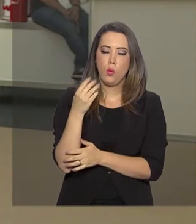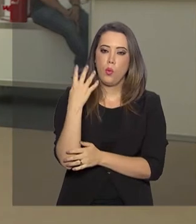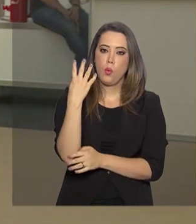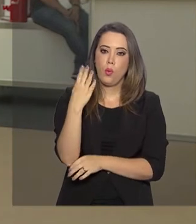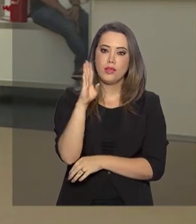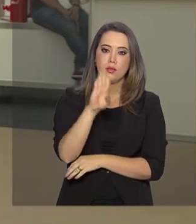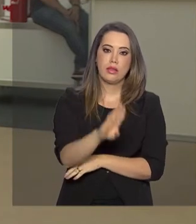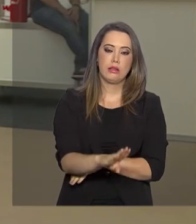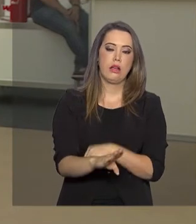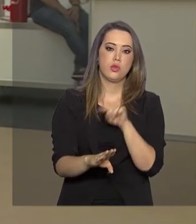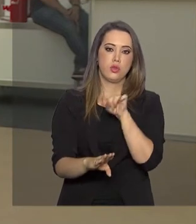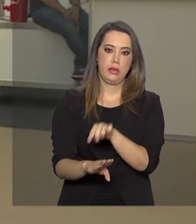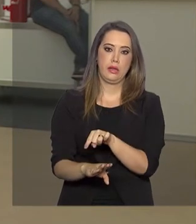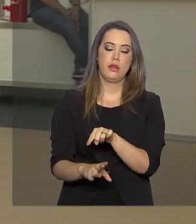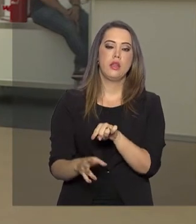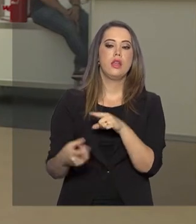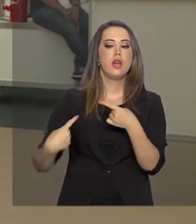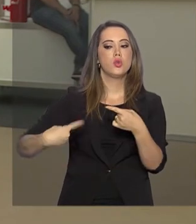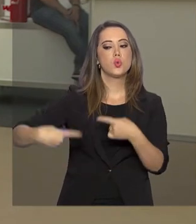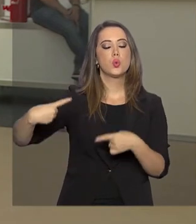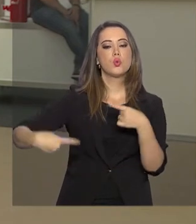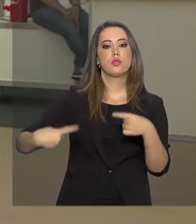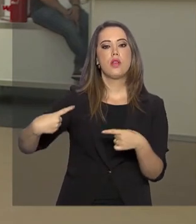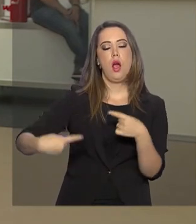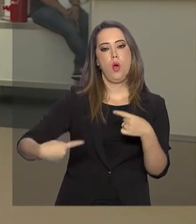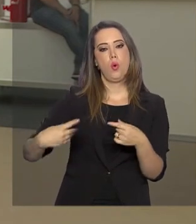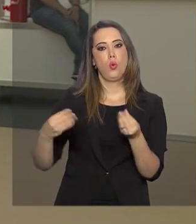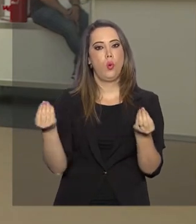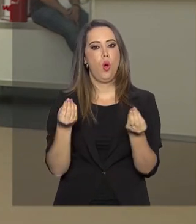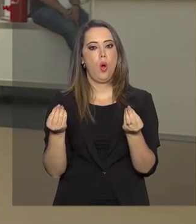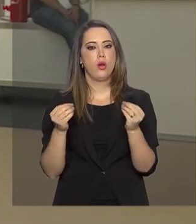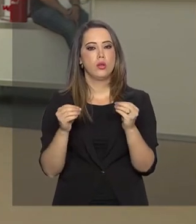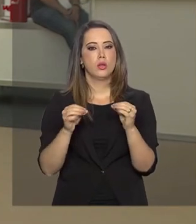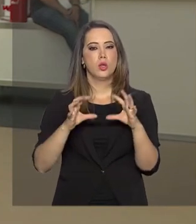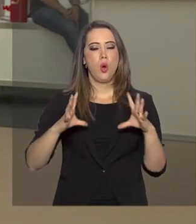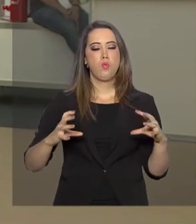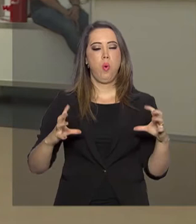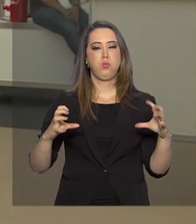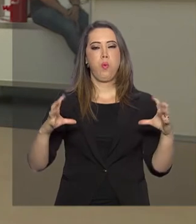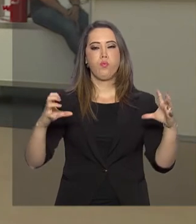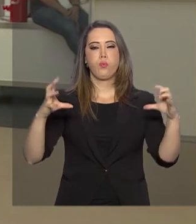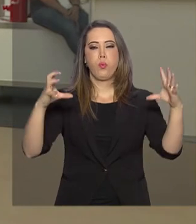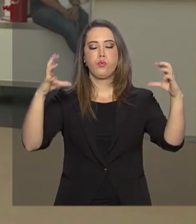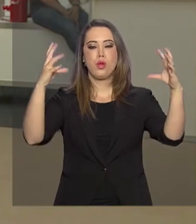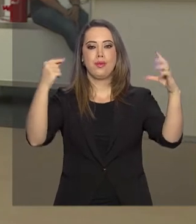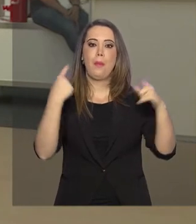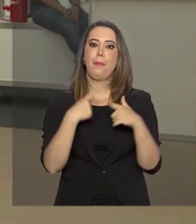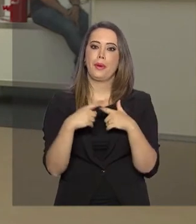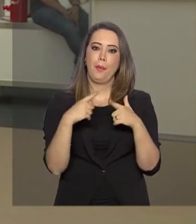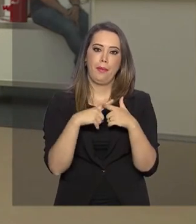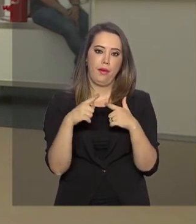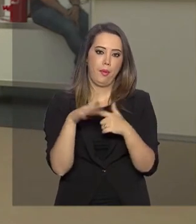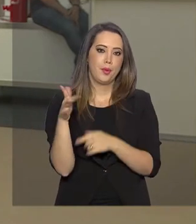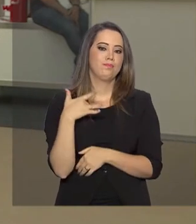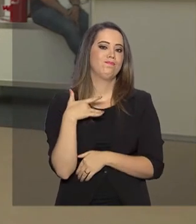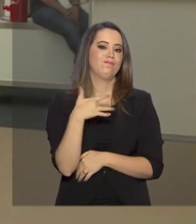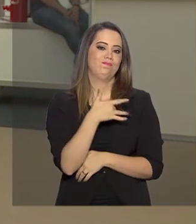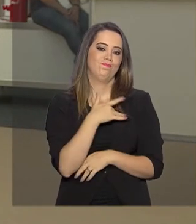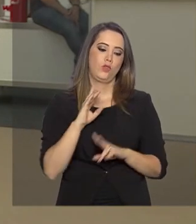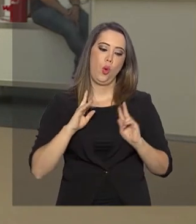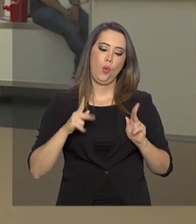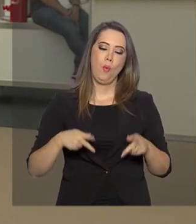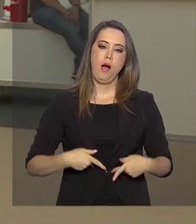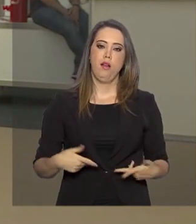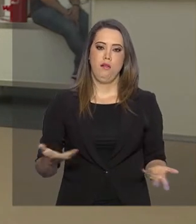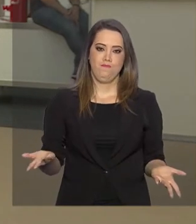quatro da tarde. E o que eles vão discutir é a questão de como a fumaça dos incêndios florestais afetam a saúde humana. Vão participar